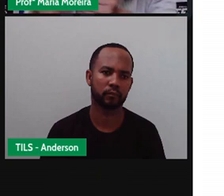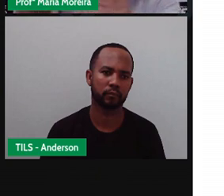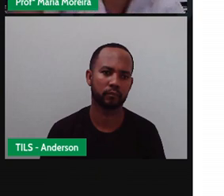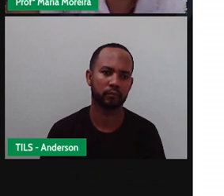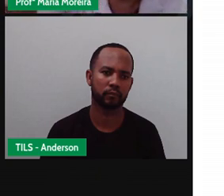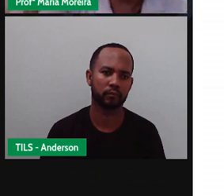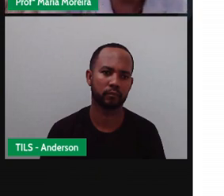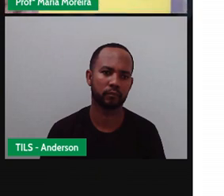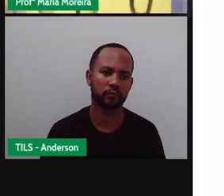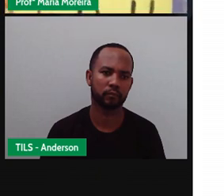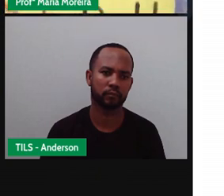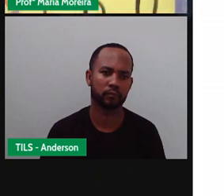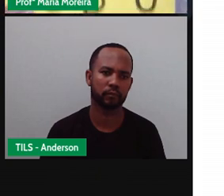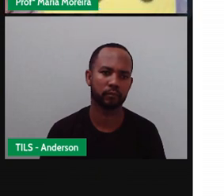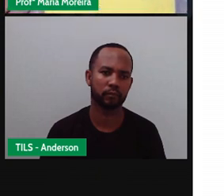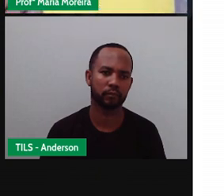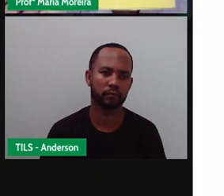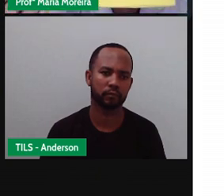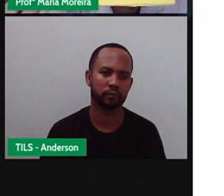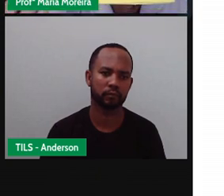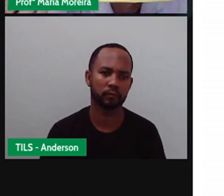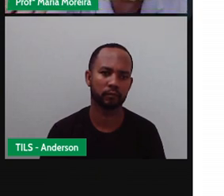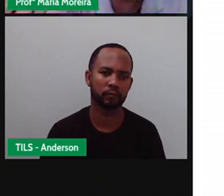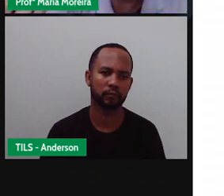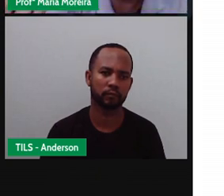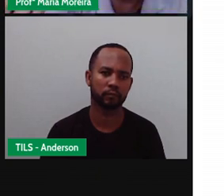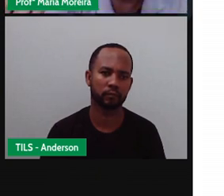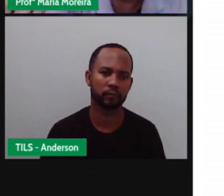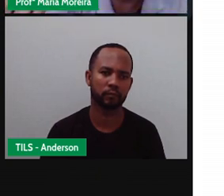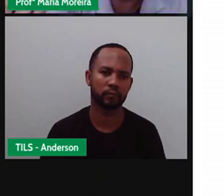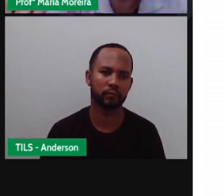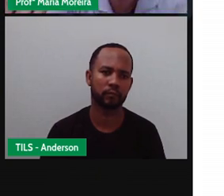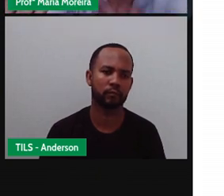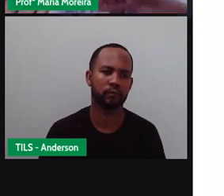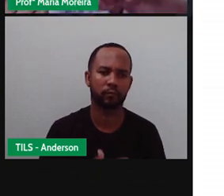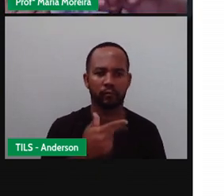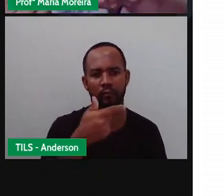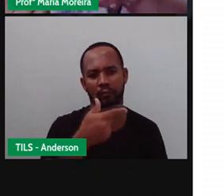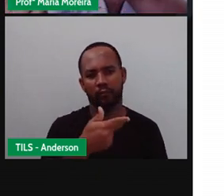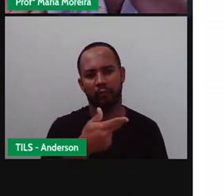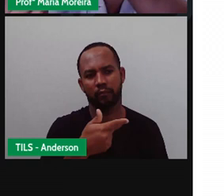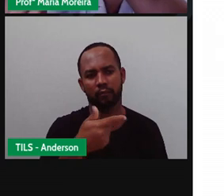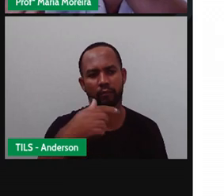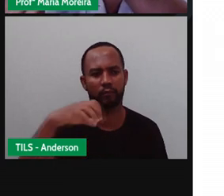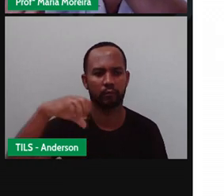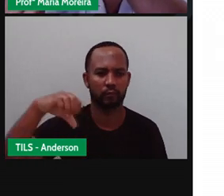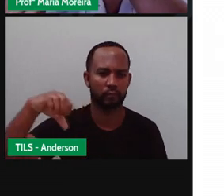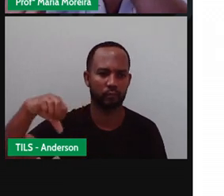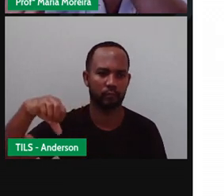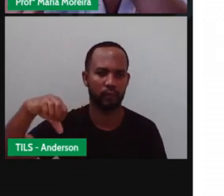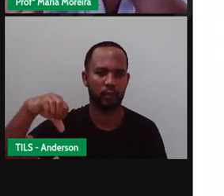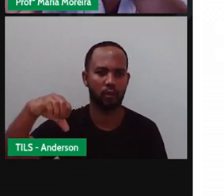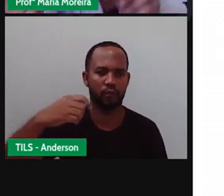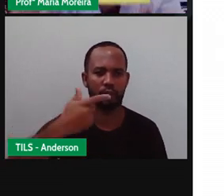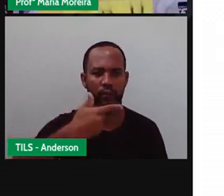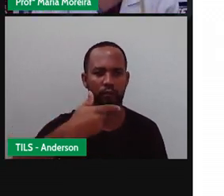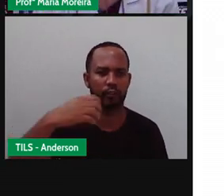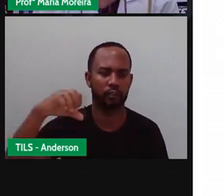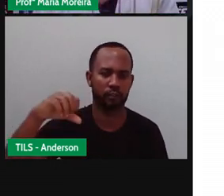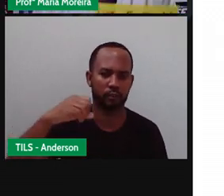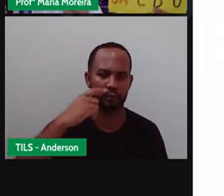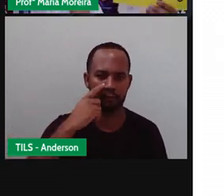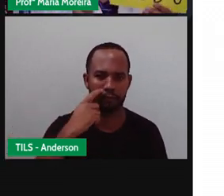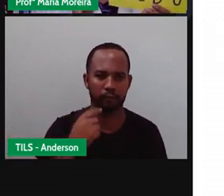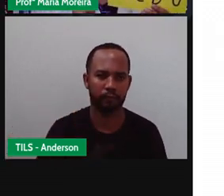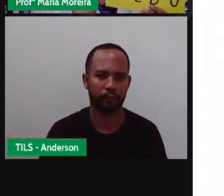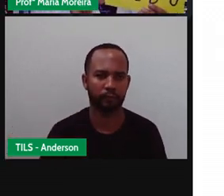Dois. Então, vamos lá. Olha aqui que a Pró colocou. Tá vendo? Pois é. Na dezena, dois. Então, eu tenho vinte, ó. Vinte e nove.